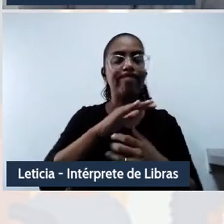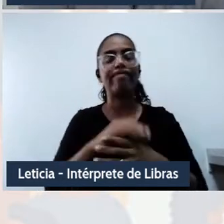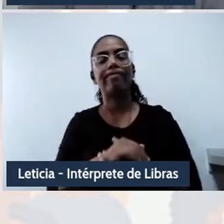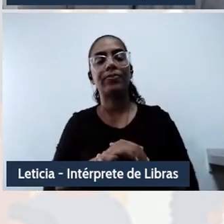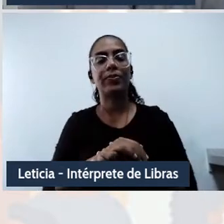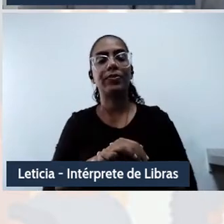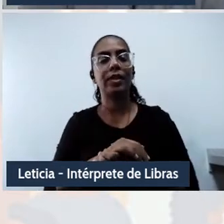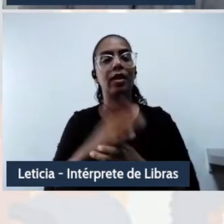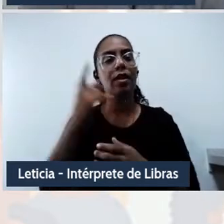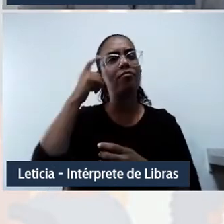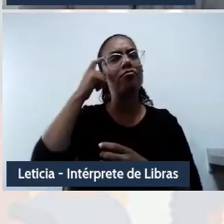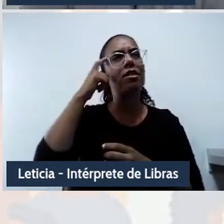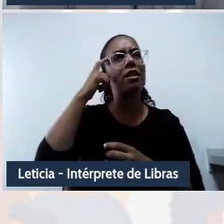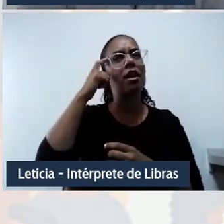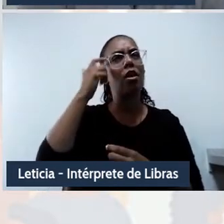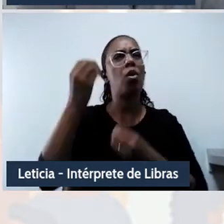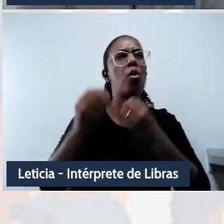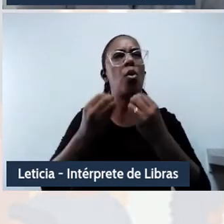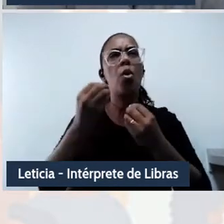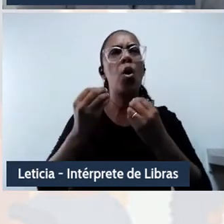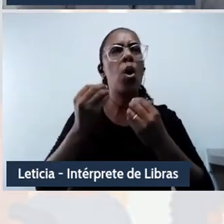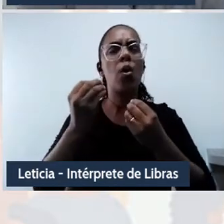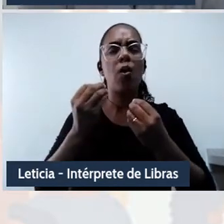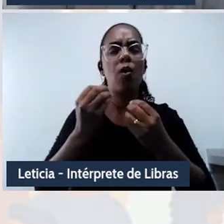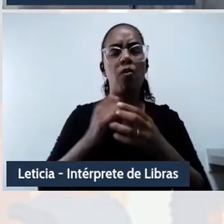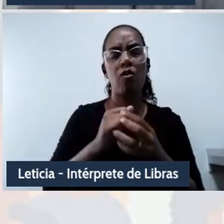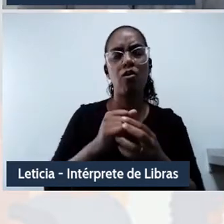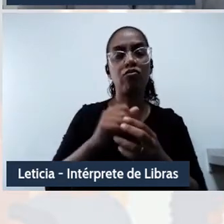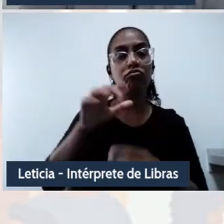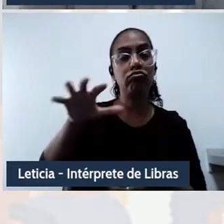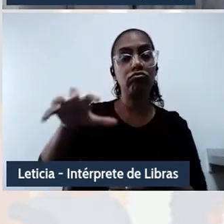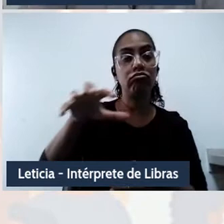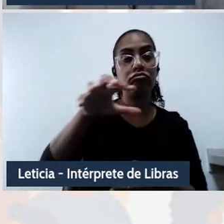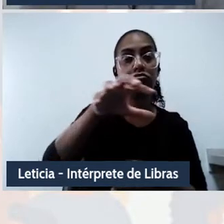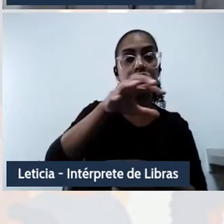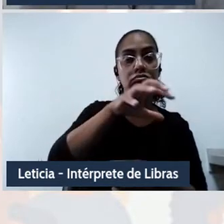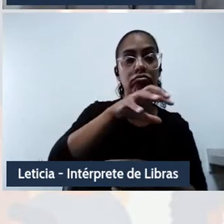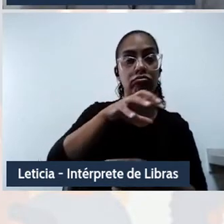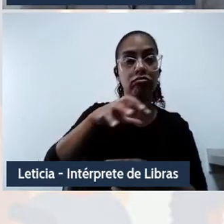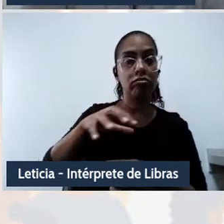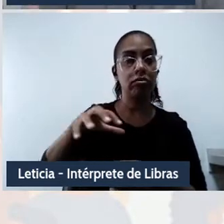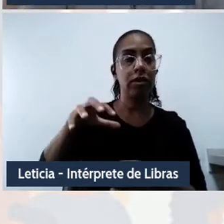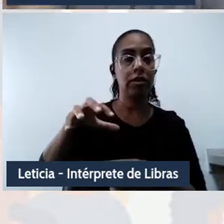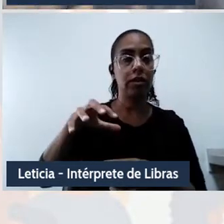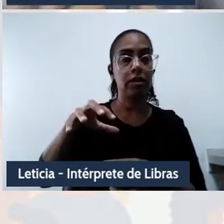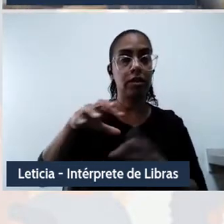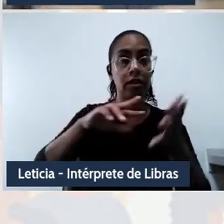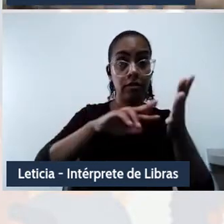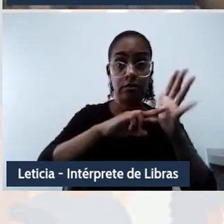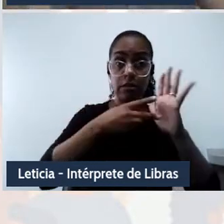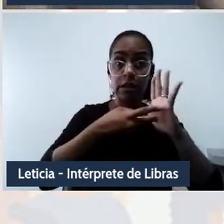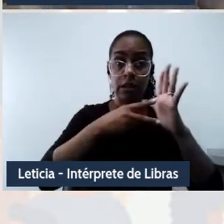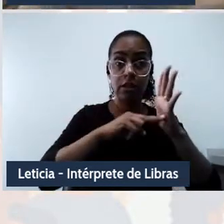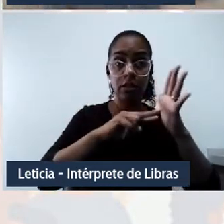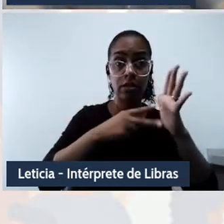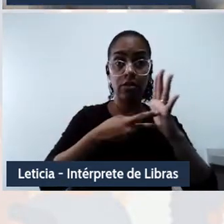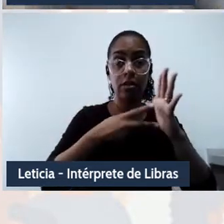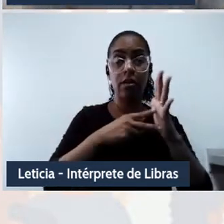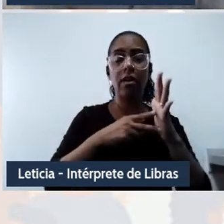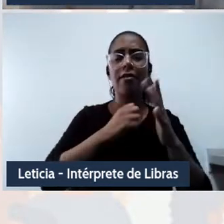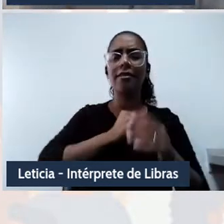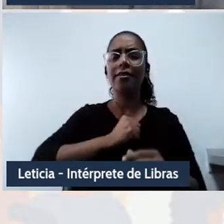aterrar, uma questão de localidade, mas não como sinônimo de um retorno nostálgico a uma